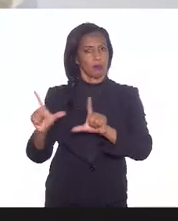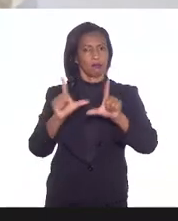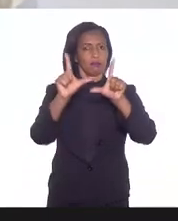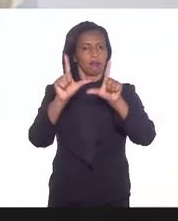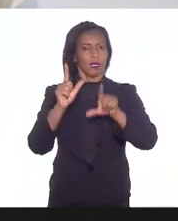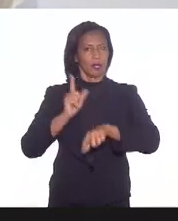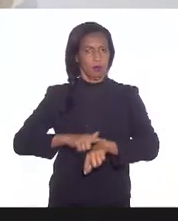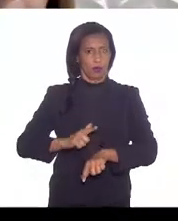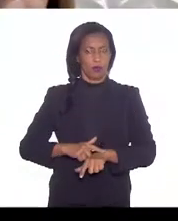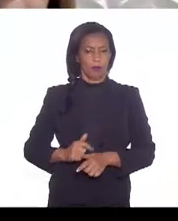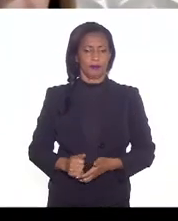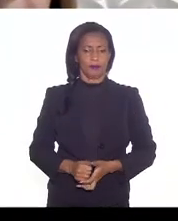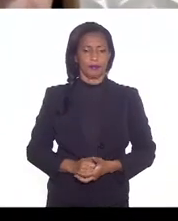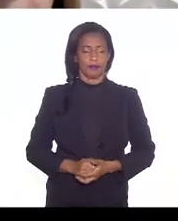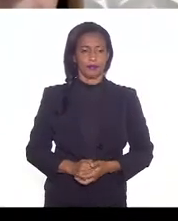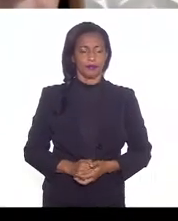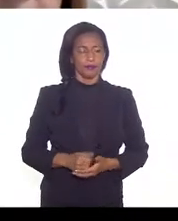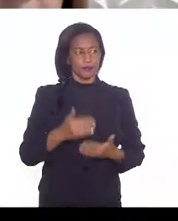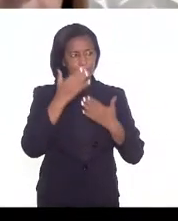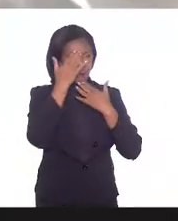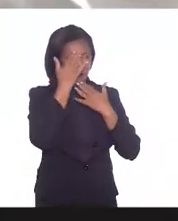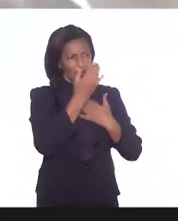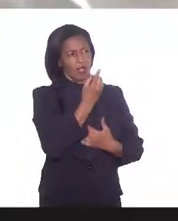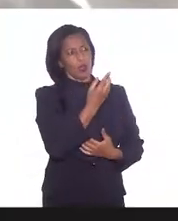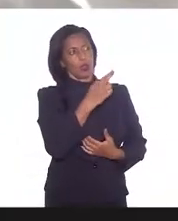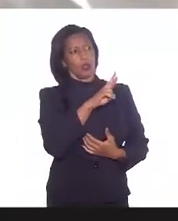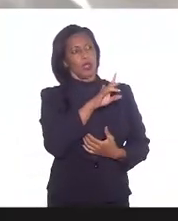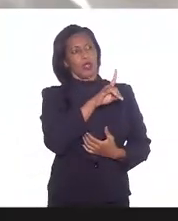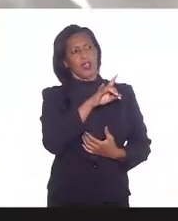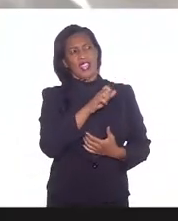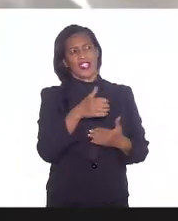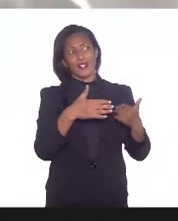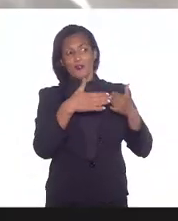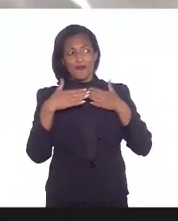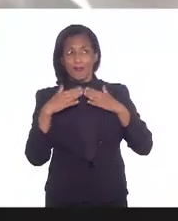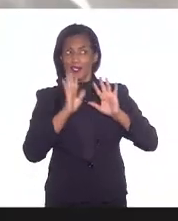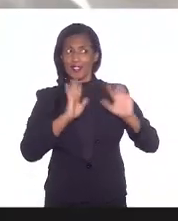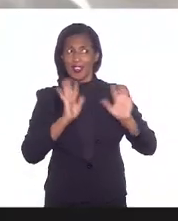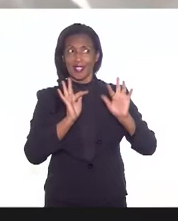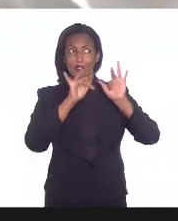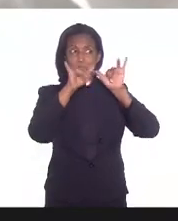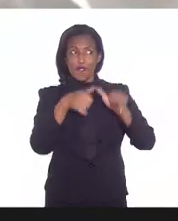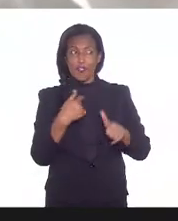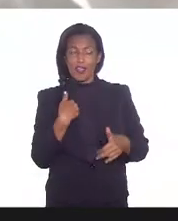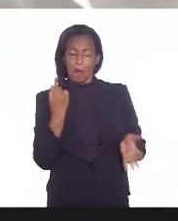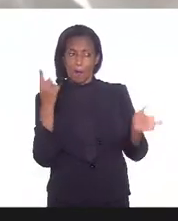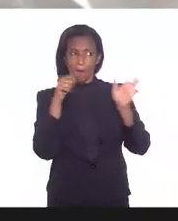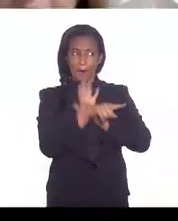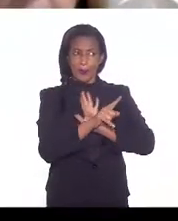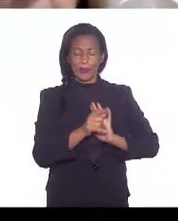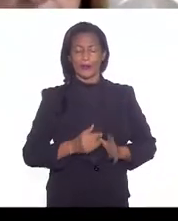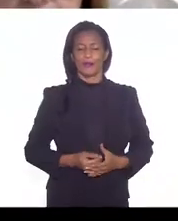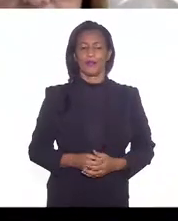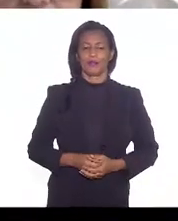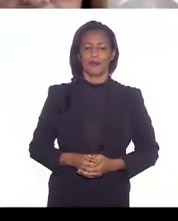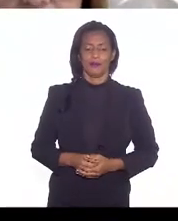momento. Obrigada, doutora Deise. Vou pedir para a senhora não se retirar que, ao final, eu queria fazer uma indagação. Doutora